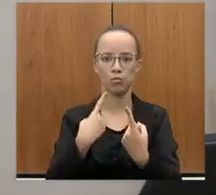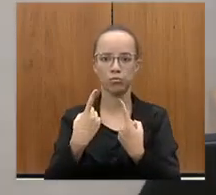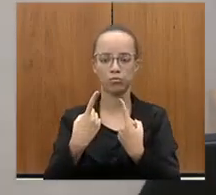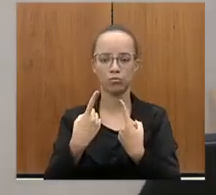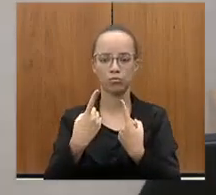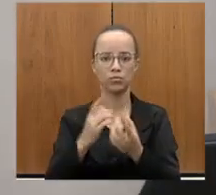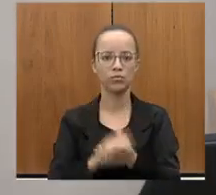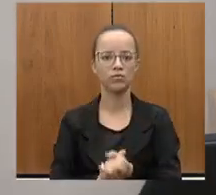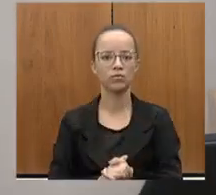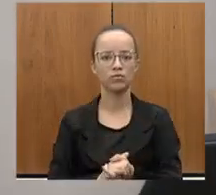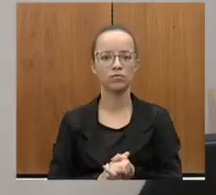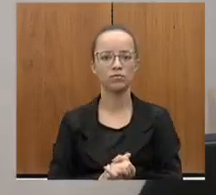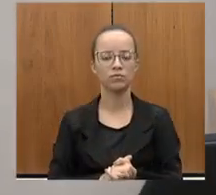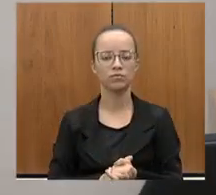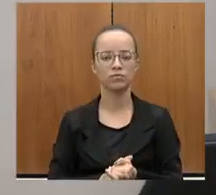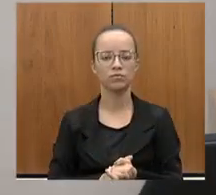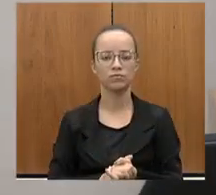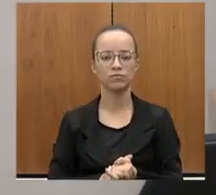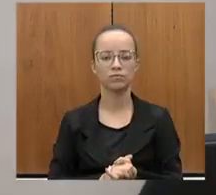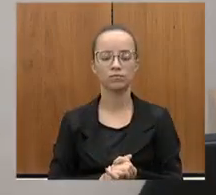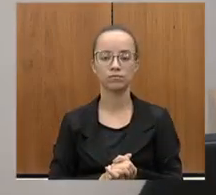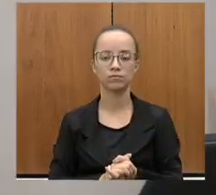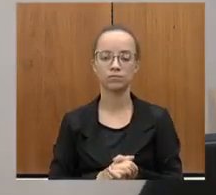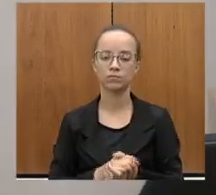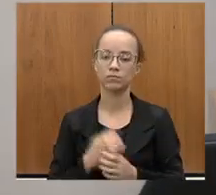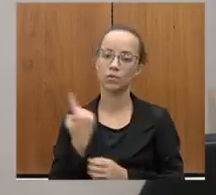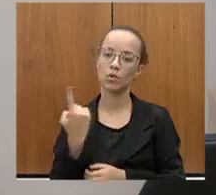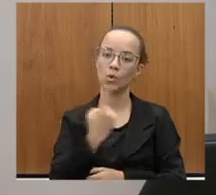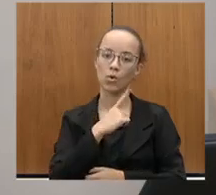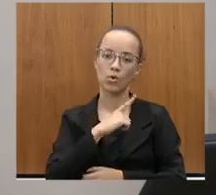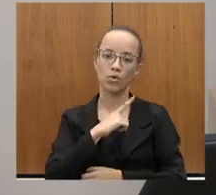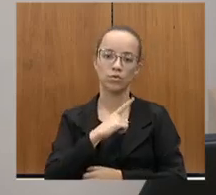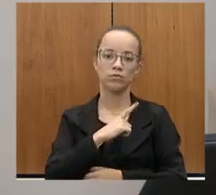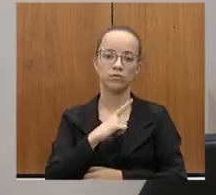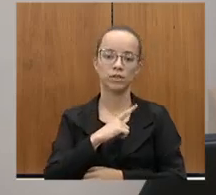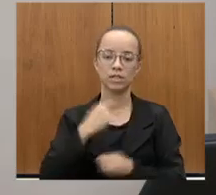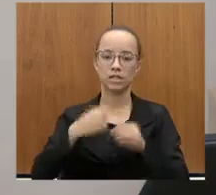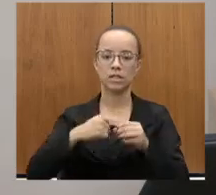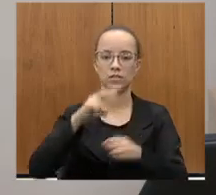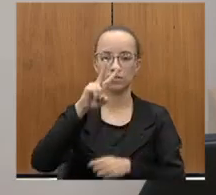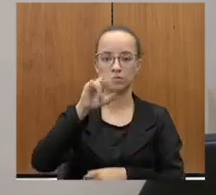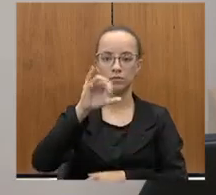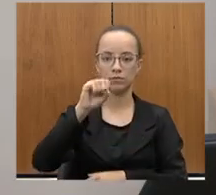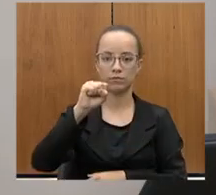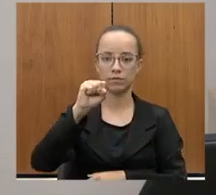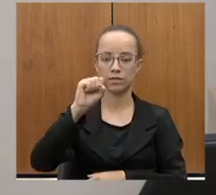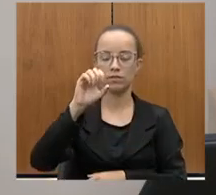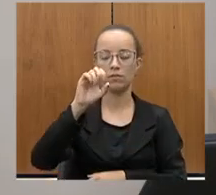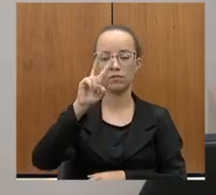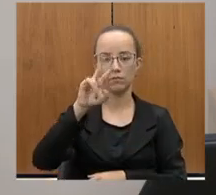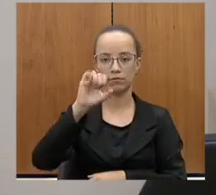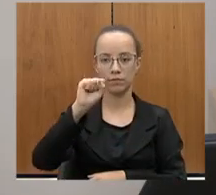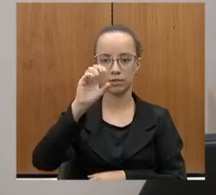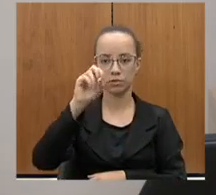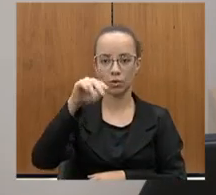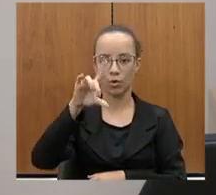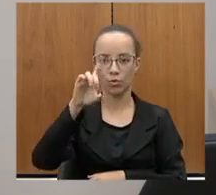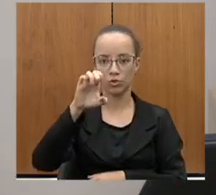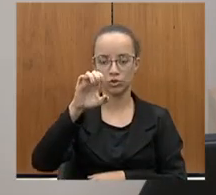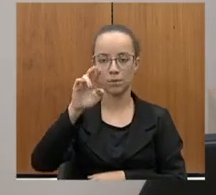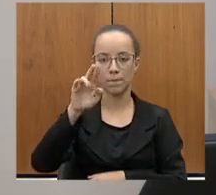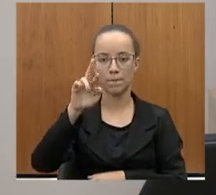transportam. Nós estivemos em Visconde do Rio Branco e a Pif-Paf